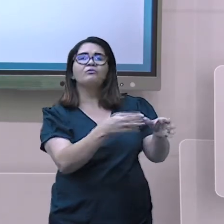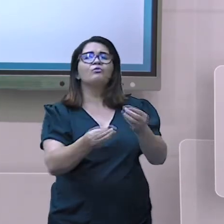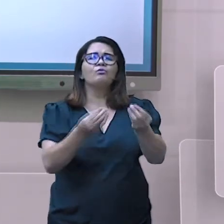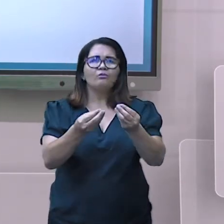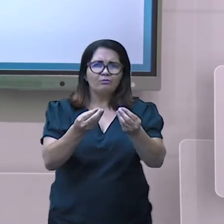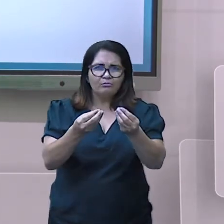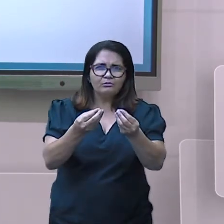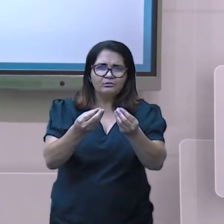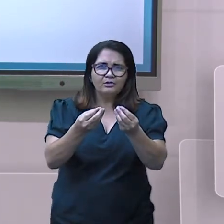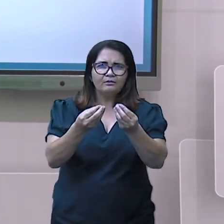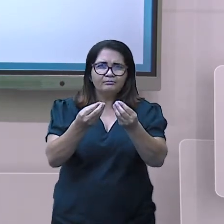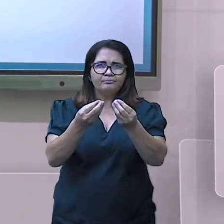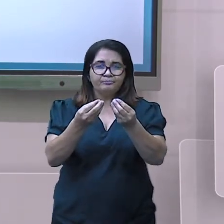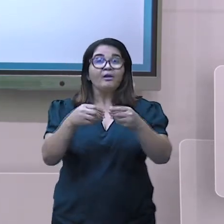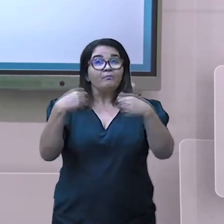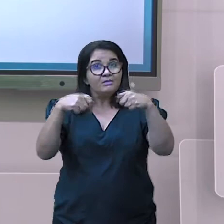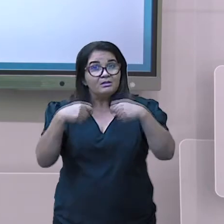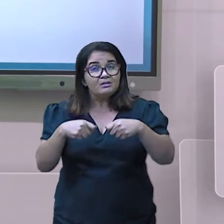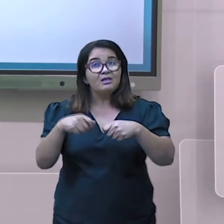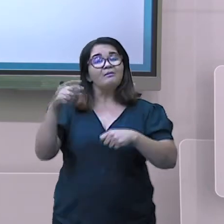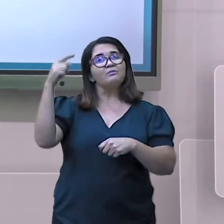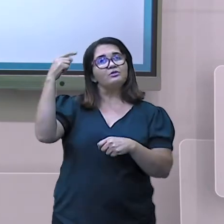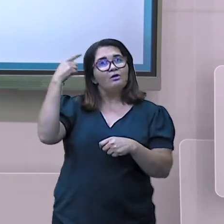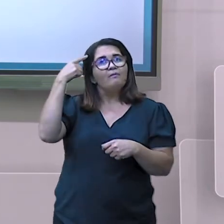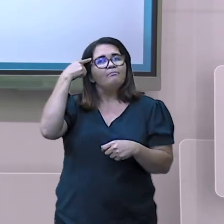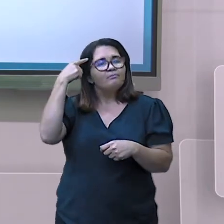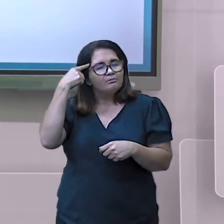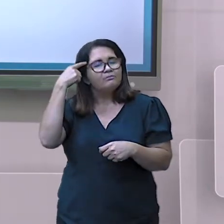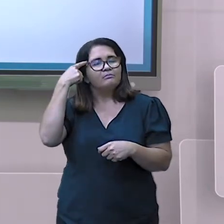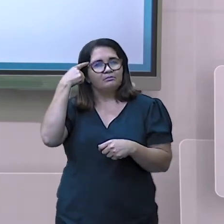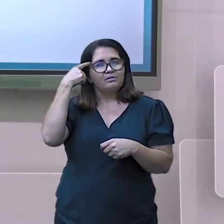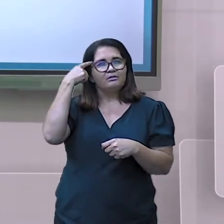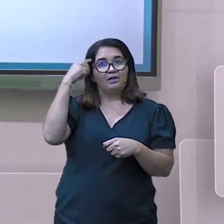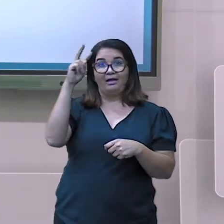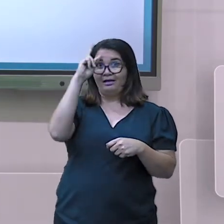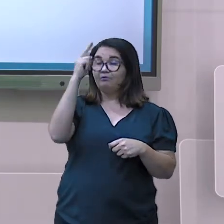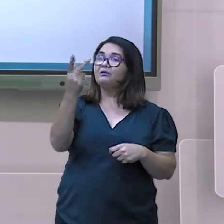um produto, isso sim é repensar.